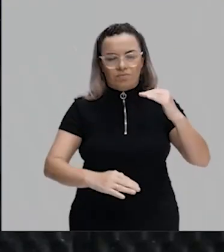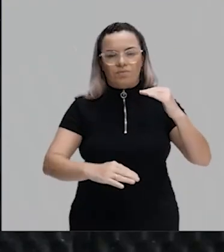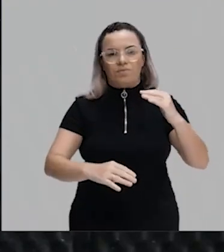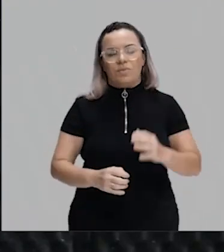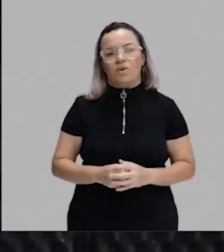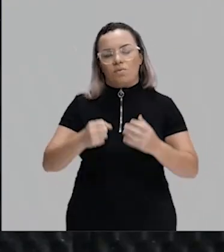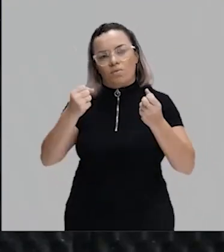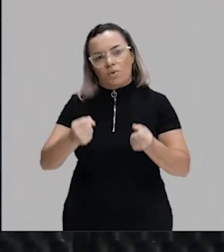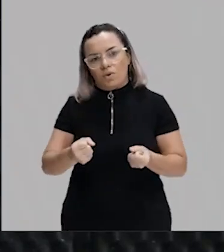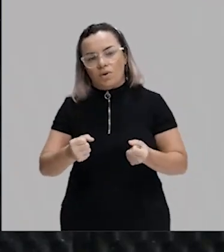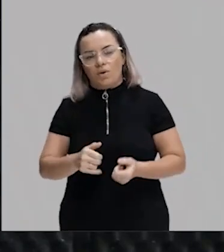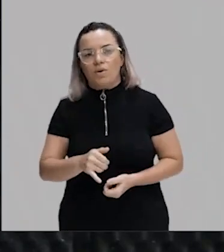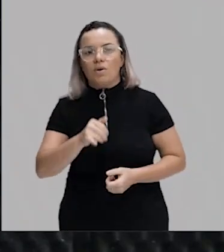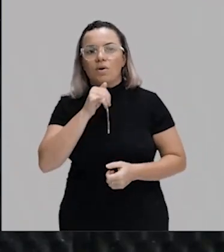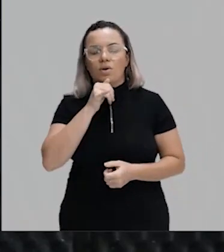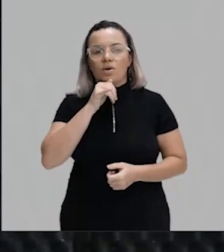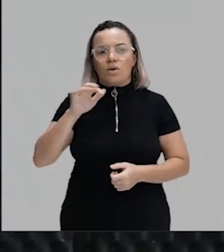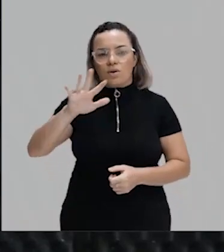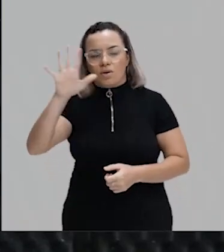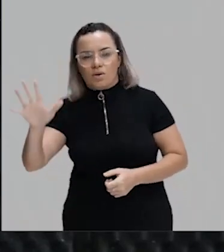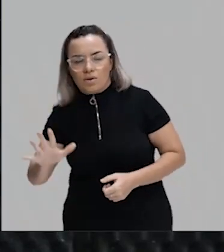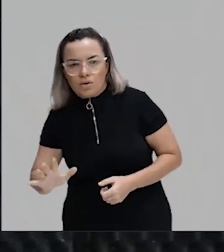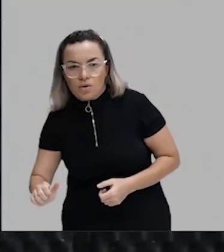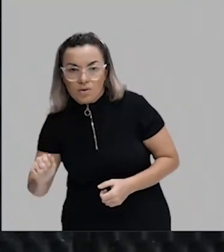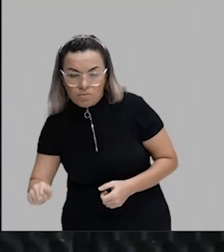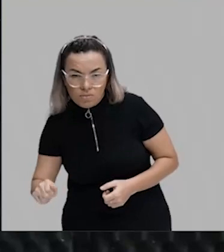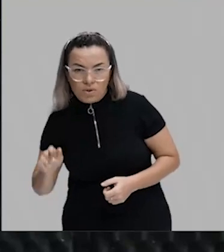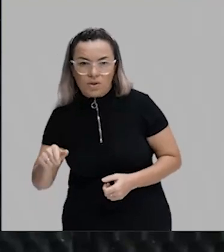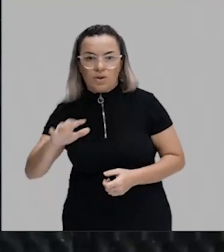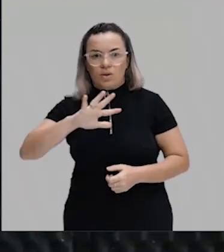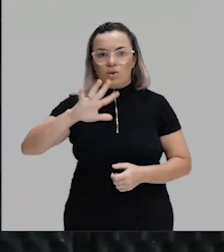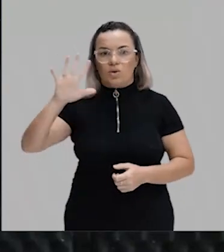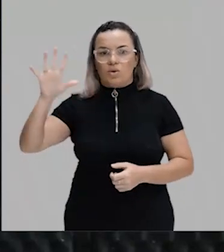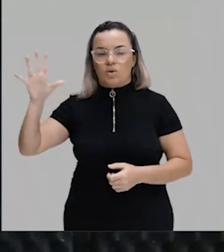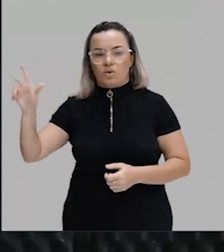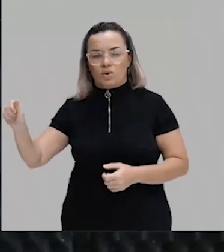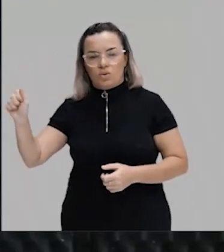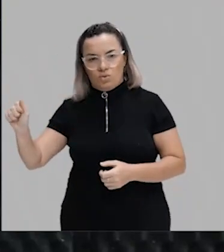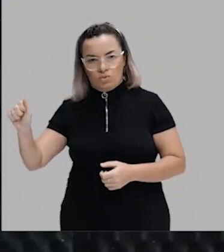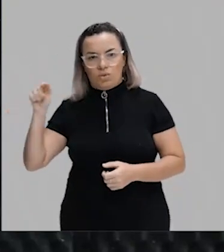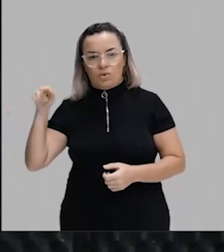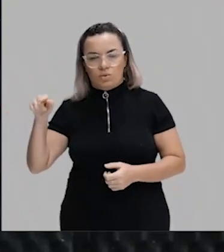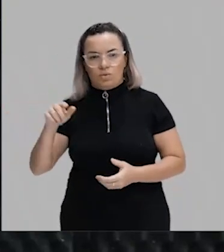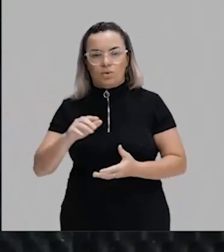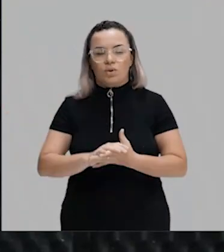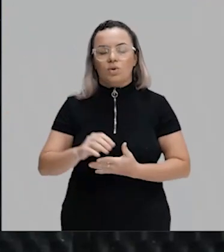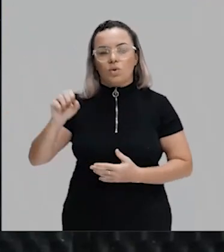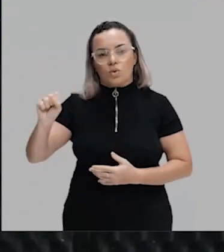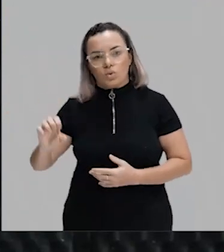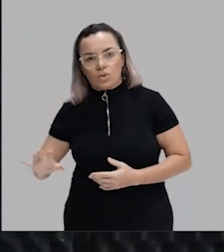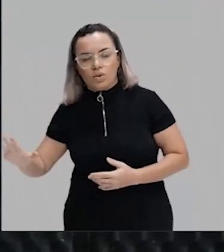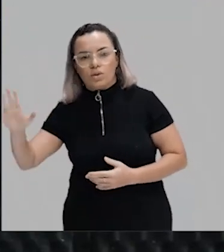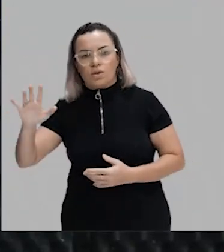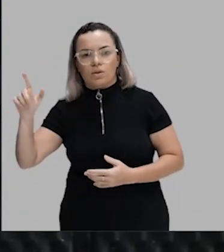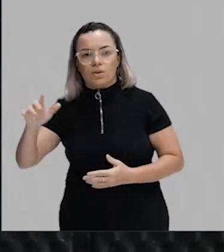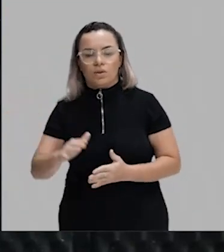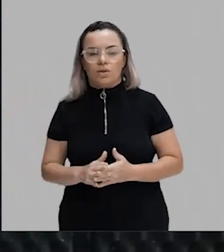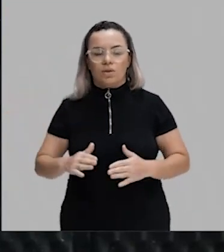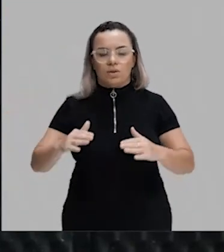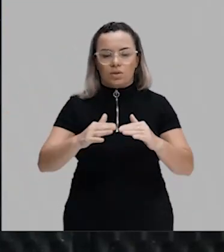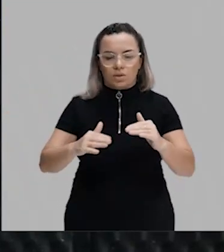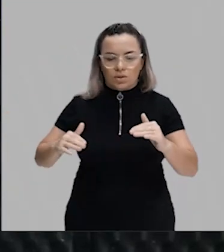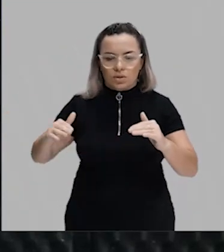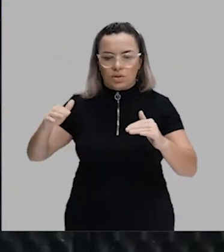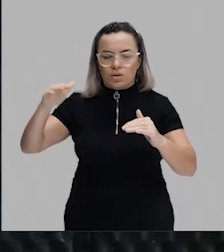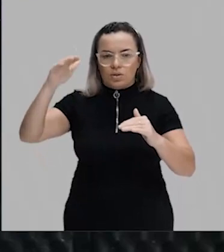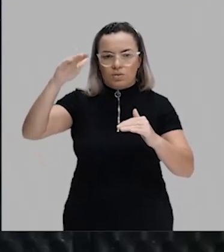posso te citar países da África, posso te citar países do Sudeste Asiático, por exemplo. Beleza? Então, lembra. Desenvolvidos, emergentes